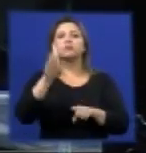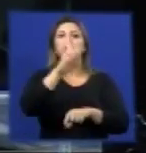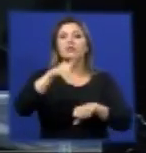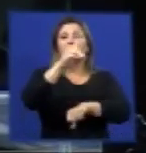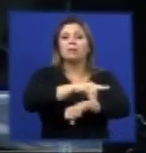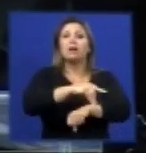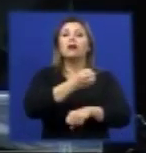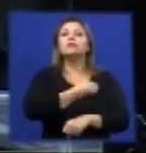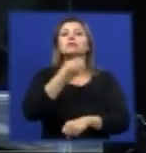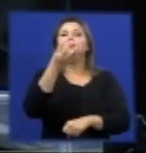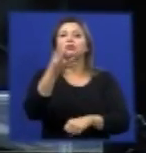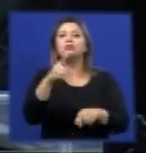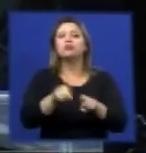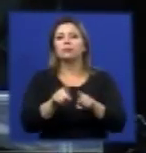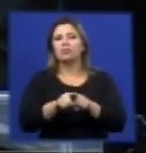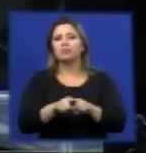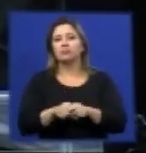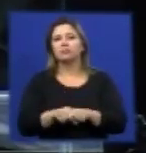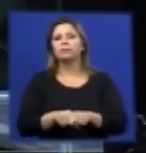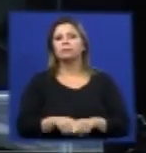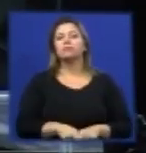ao risco da introdução desse vírus